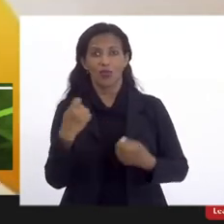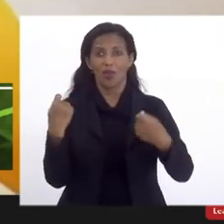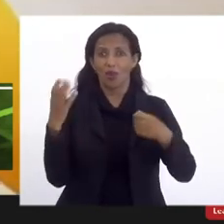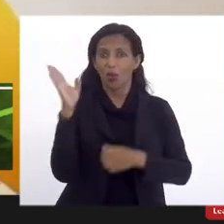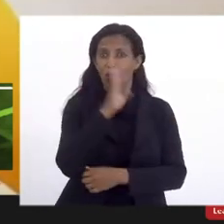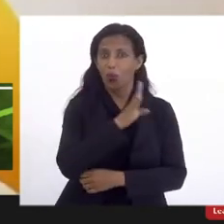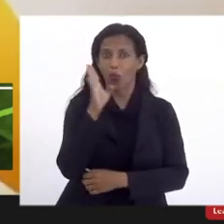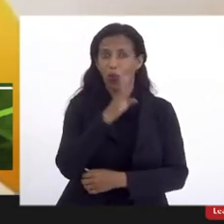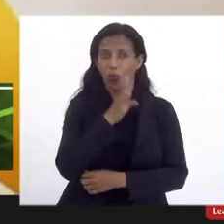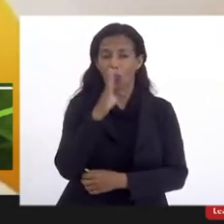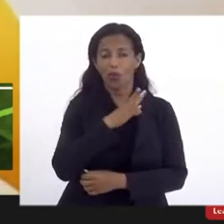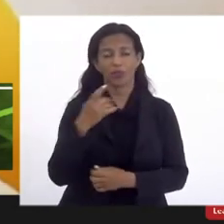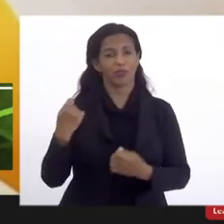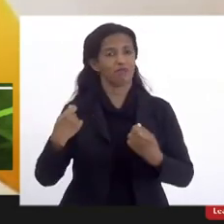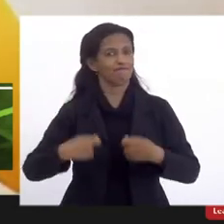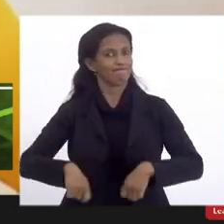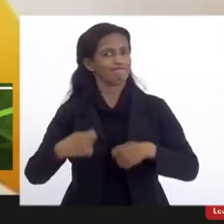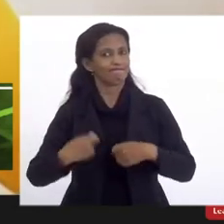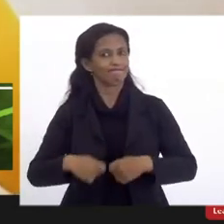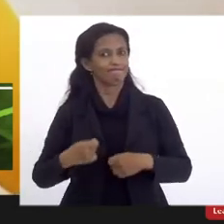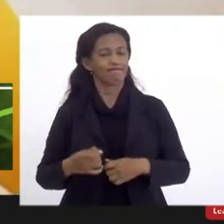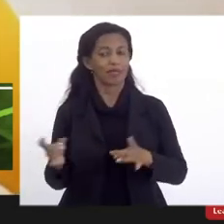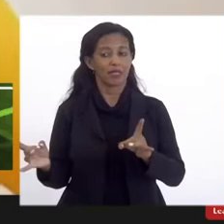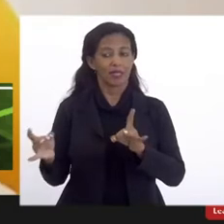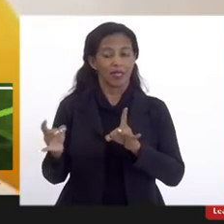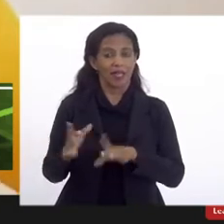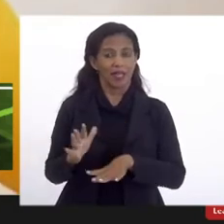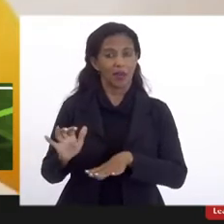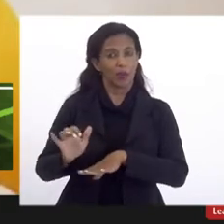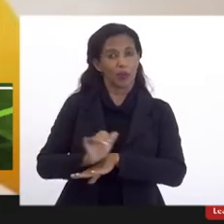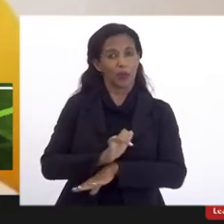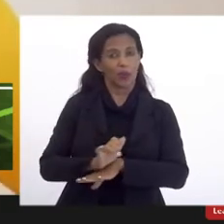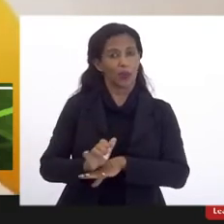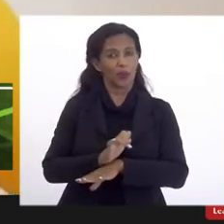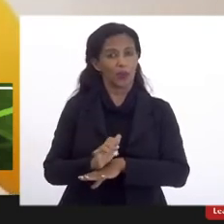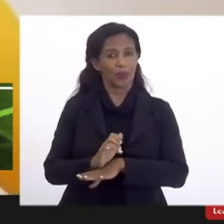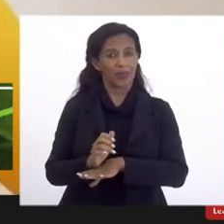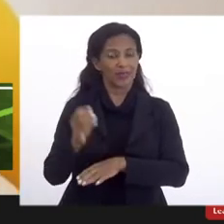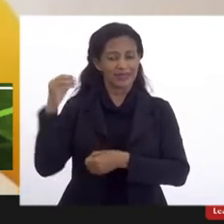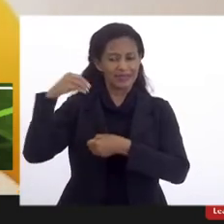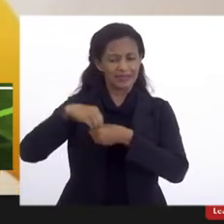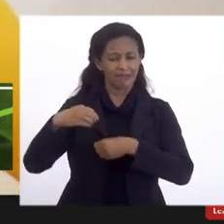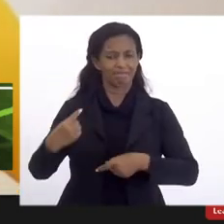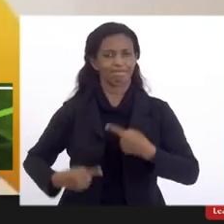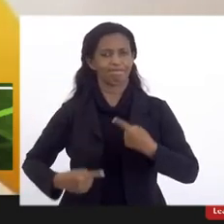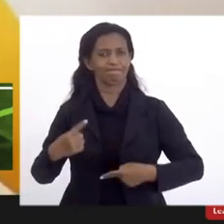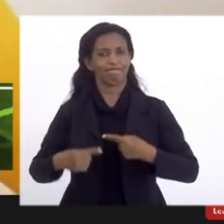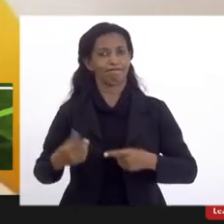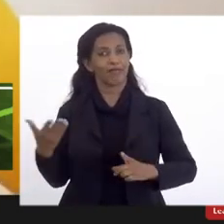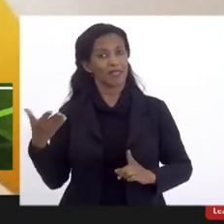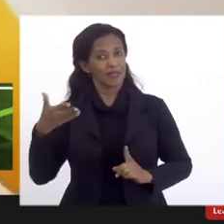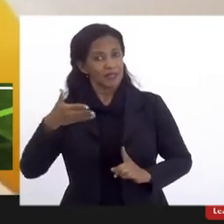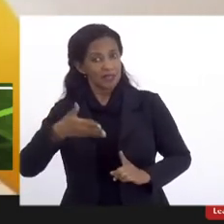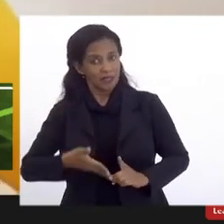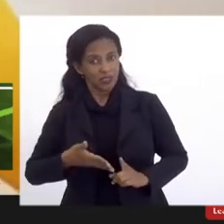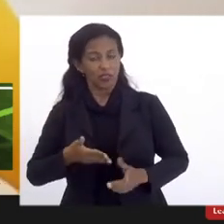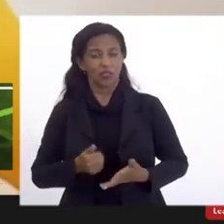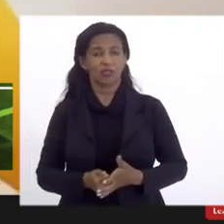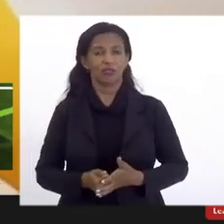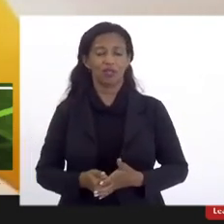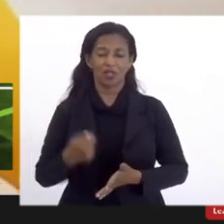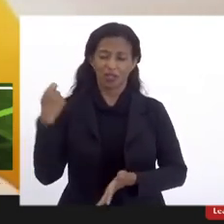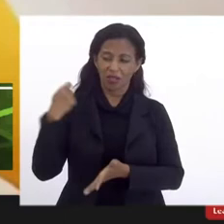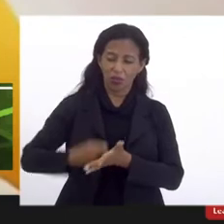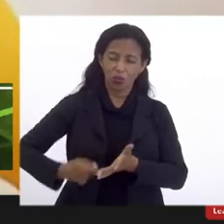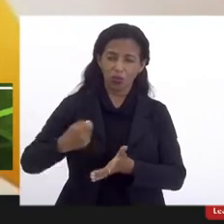pela sobrevivência da UESO acabou sendo um aspecto a incidir muito nesse debate. É nesse sentido que a gente que tem lutado muito